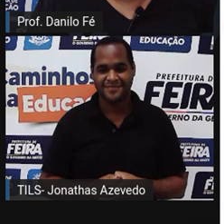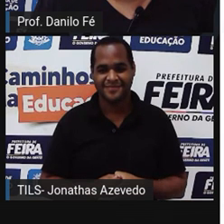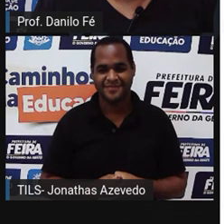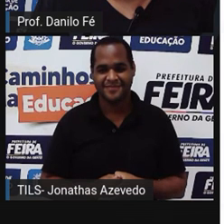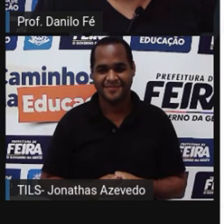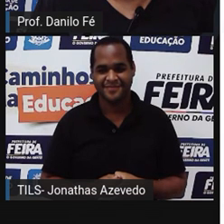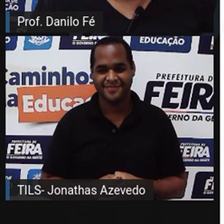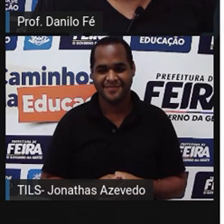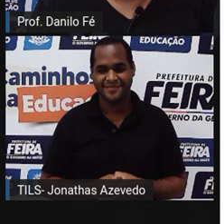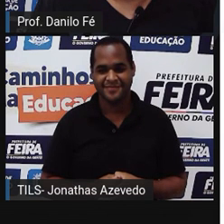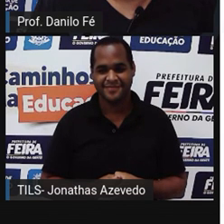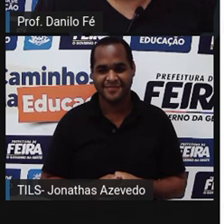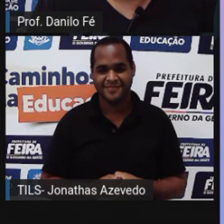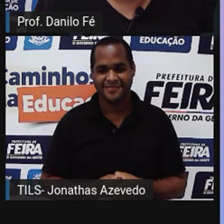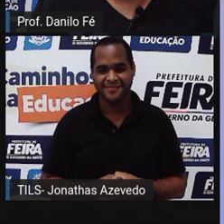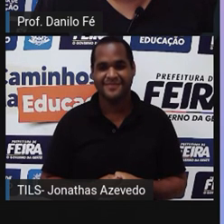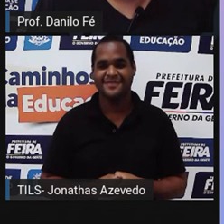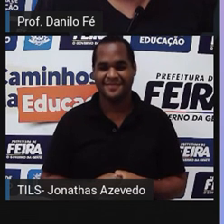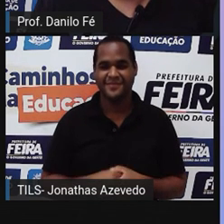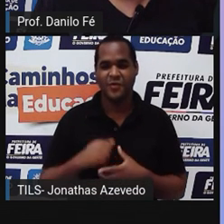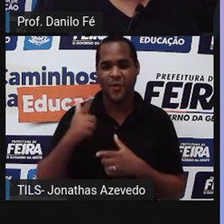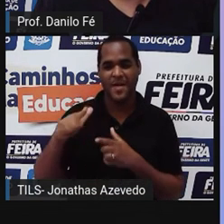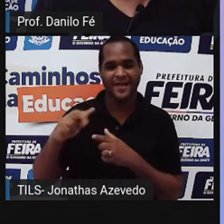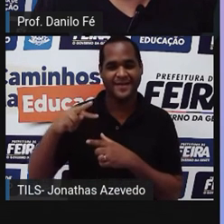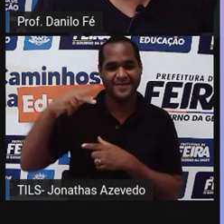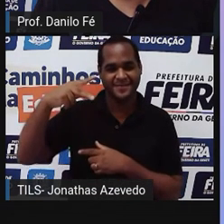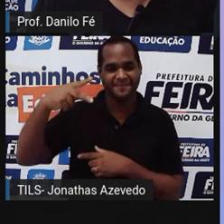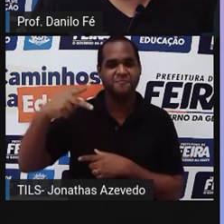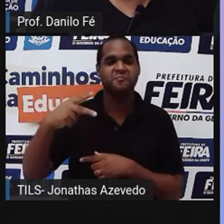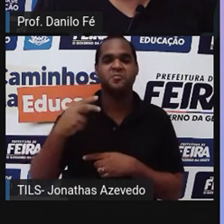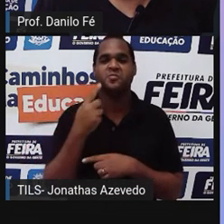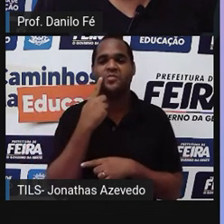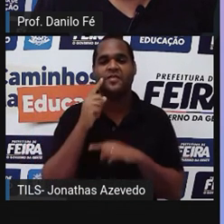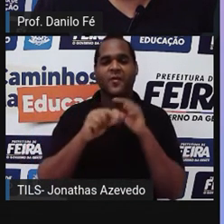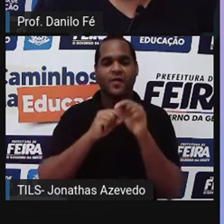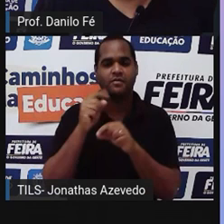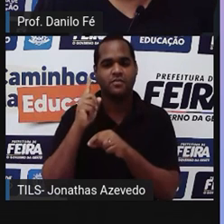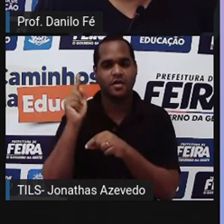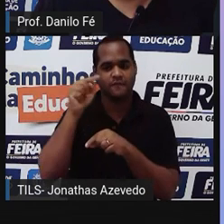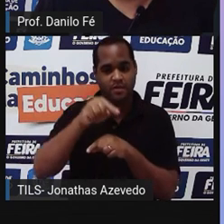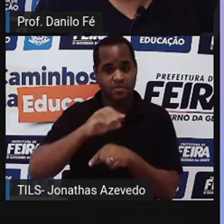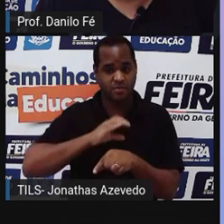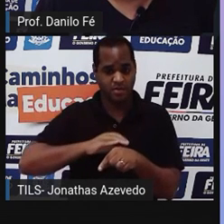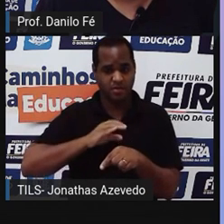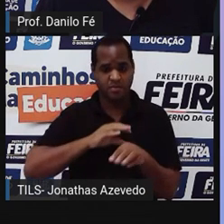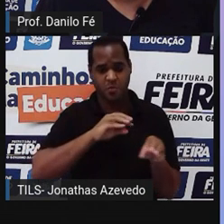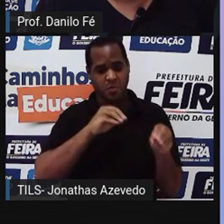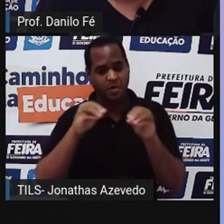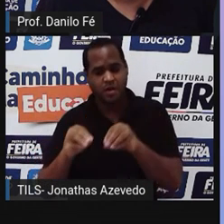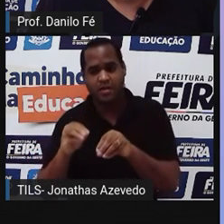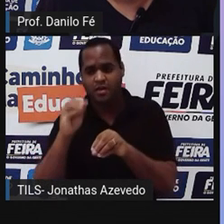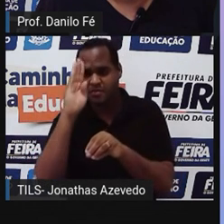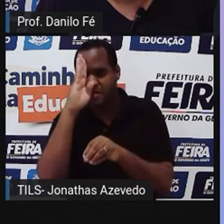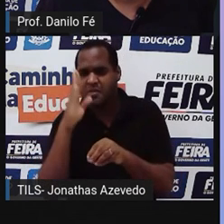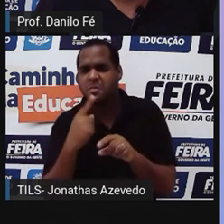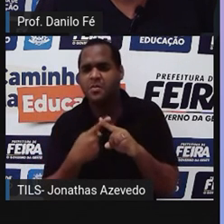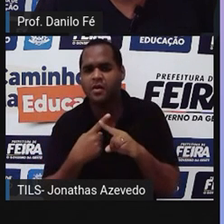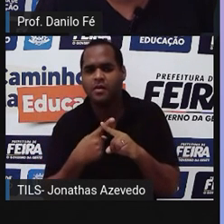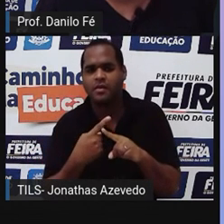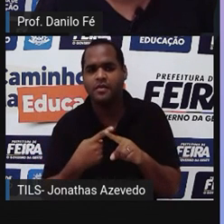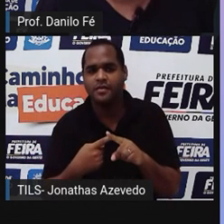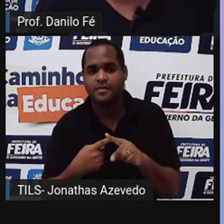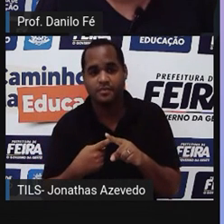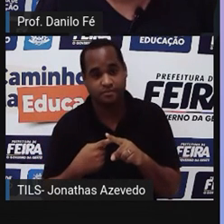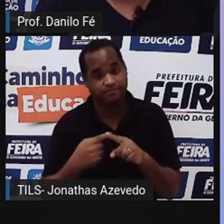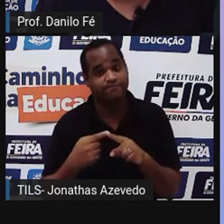A vinheta foi dobrada. O que motivou a vida da família real portuguesa para o Brasil? Vamos falar